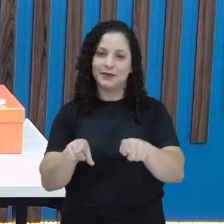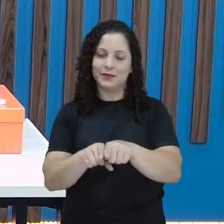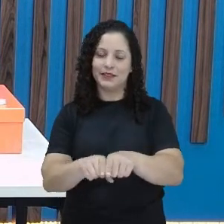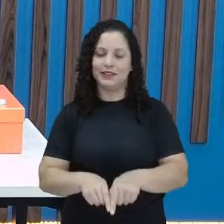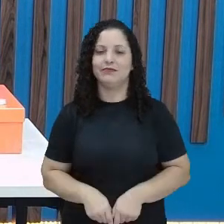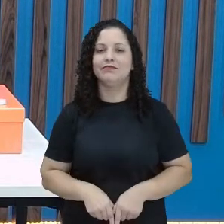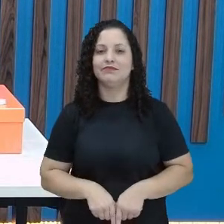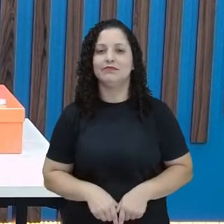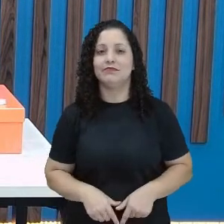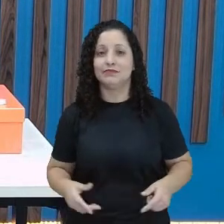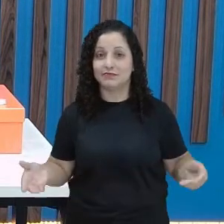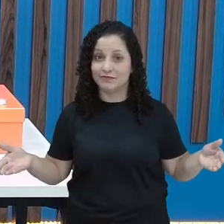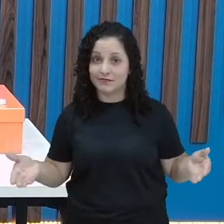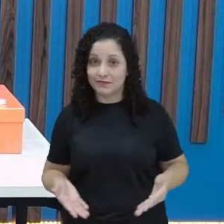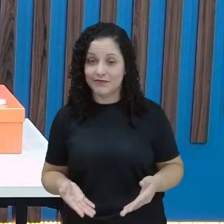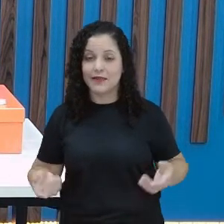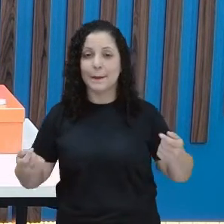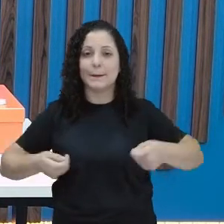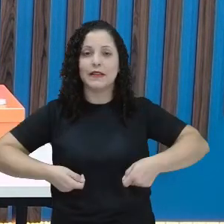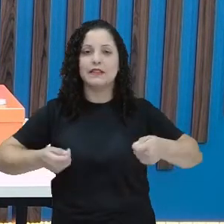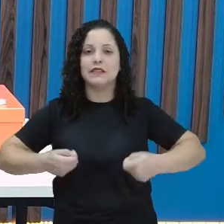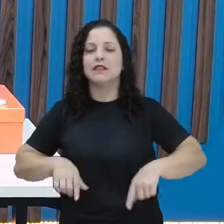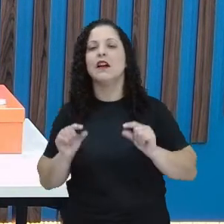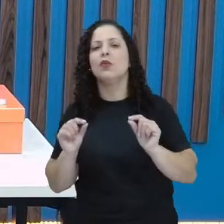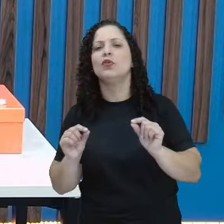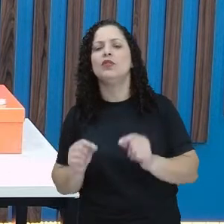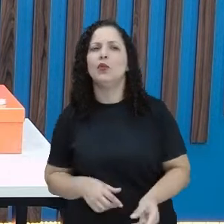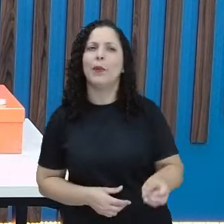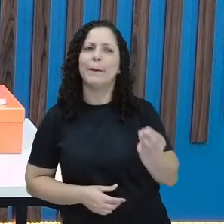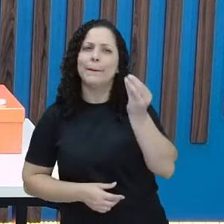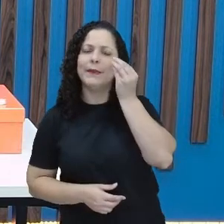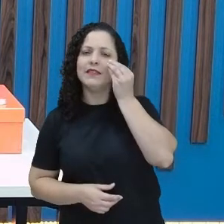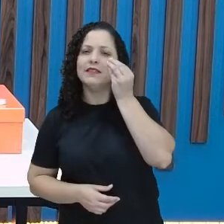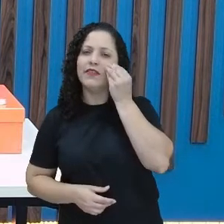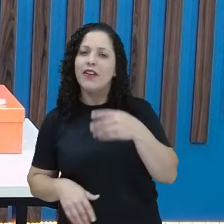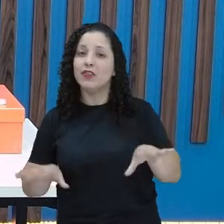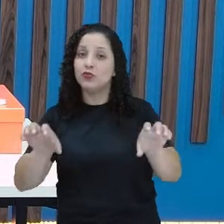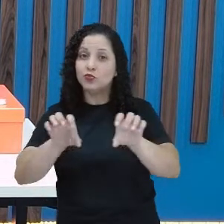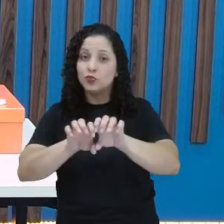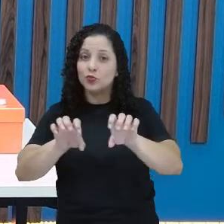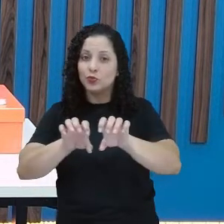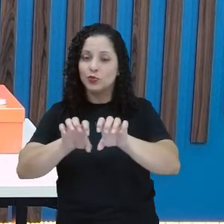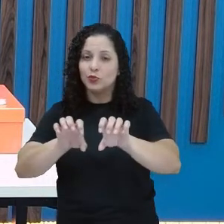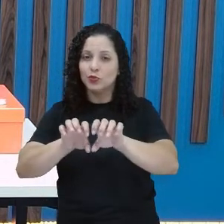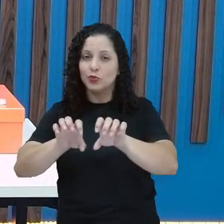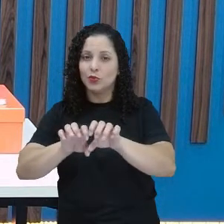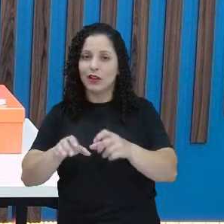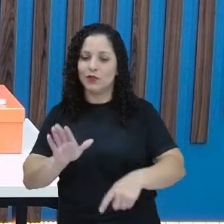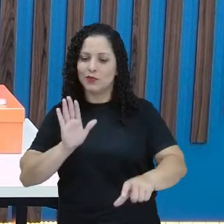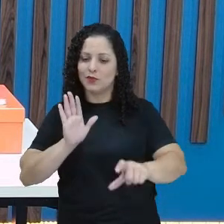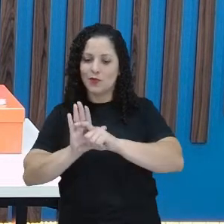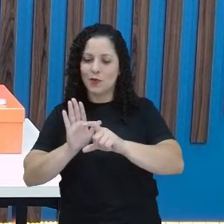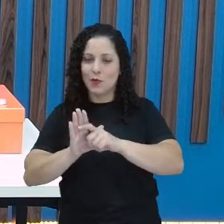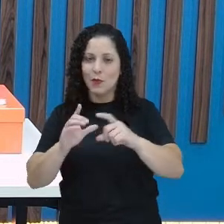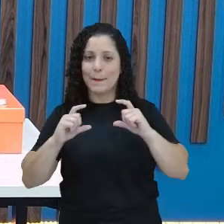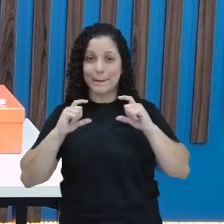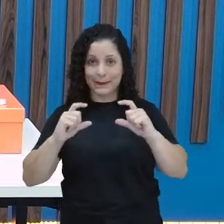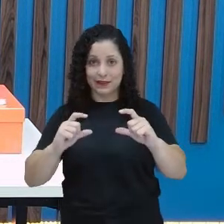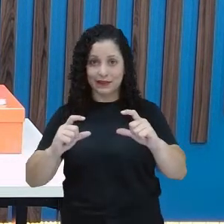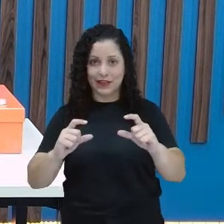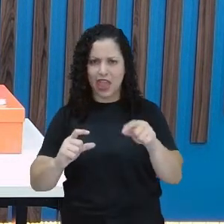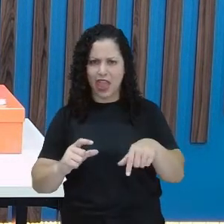Então, para isso, a gente precisa observar a estrutura do bilhete, porque mesmo sendo um texto